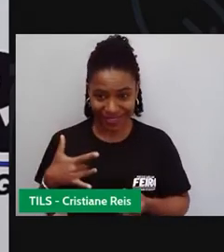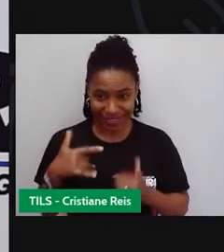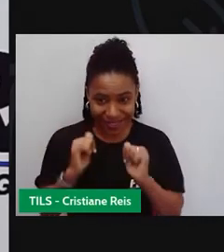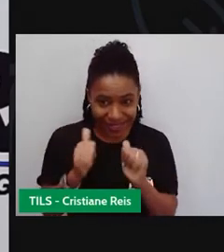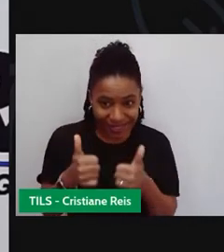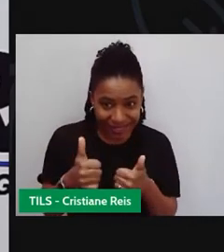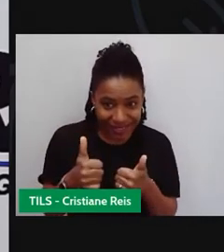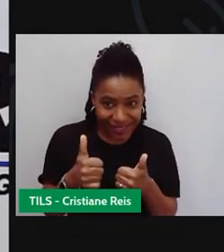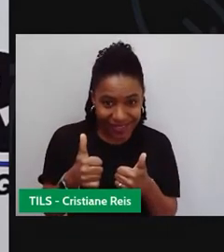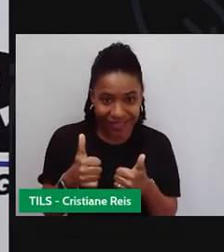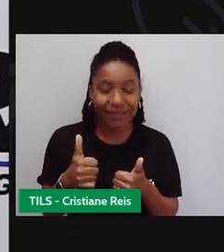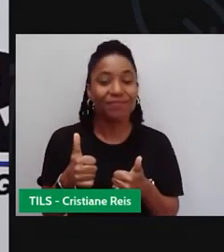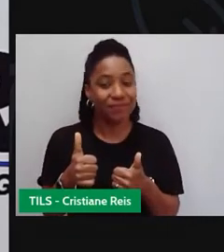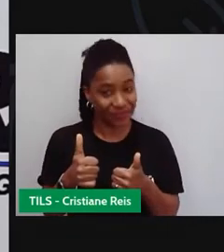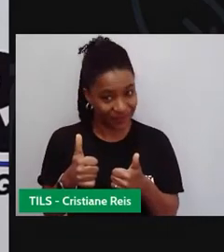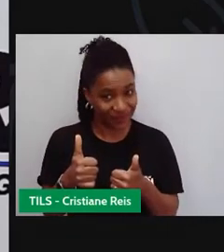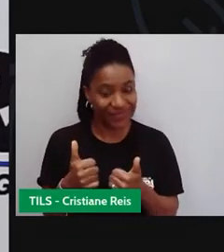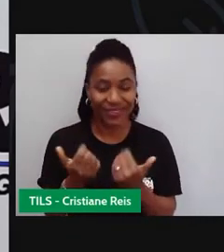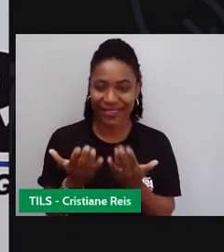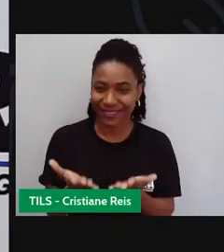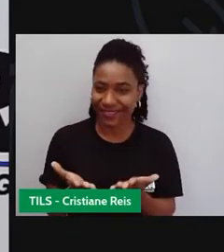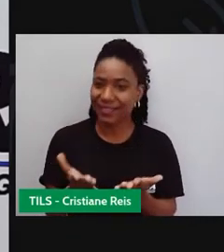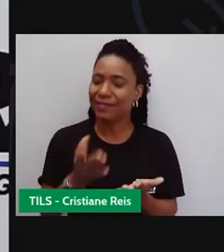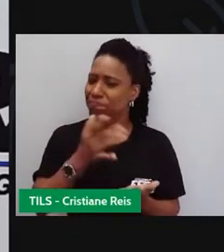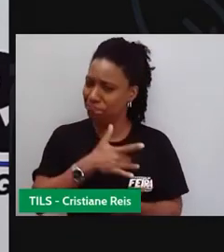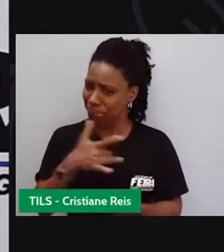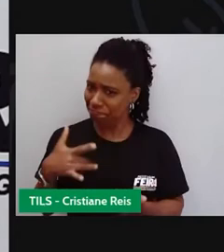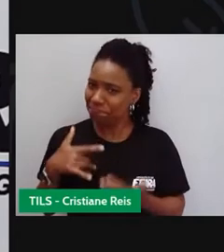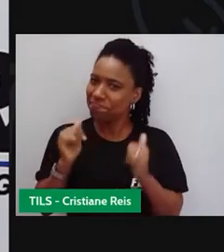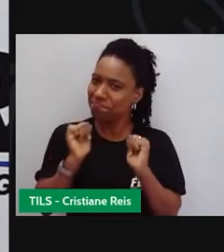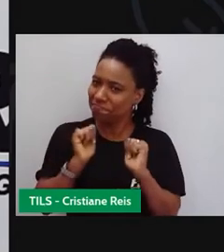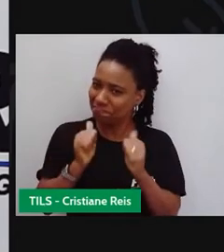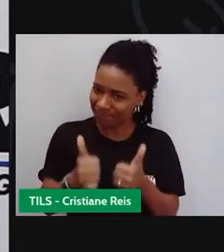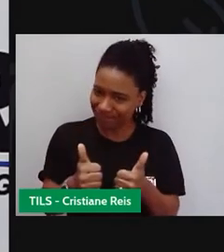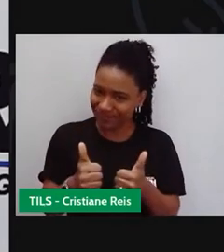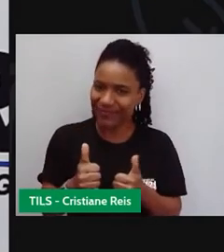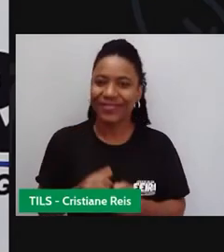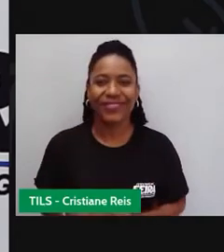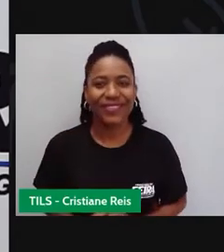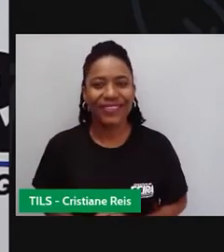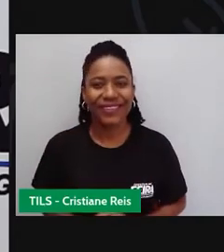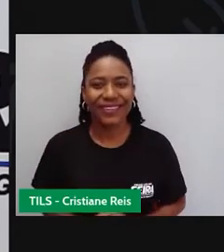Eu espero que vocês estejam muito bem.